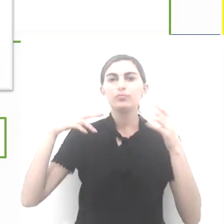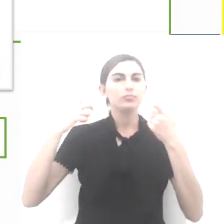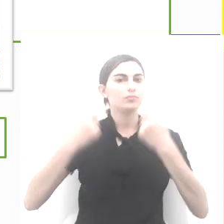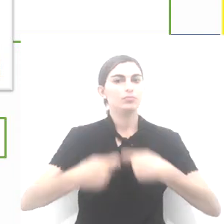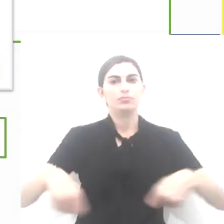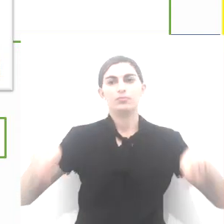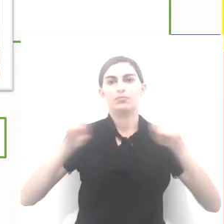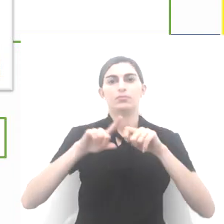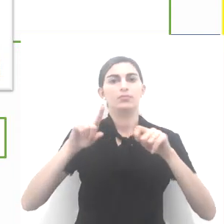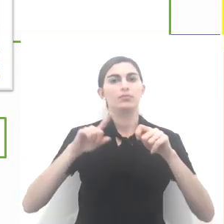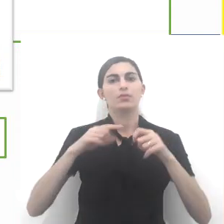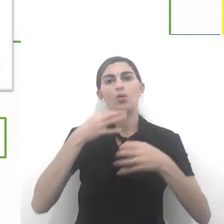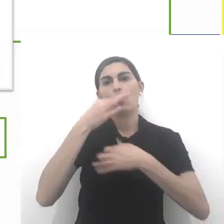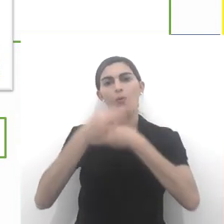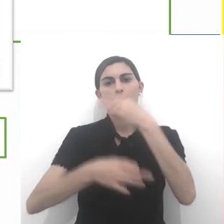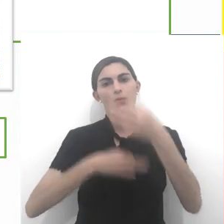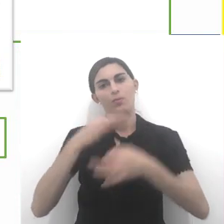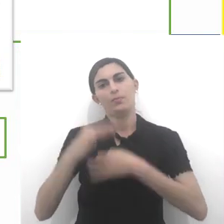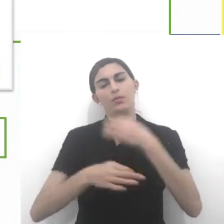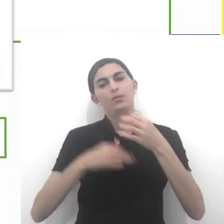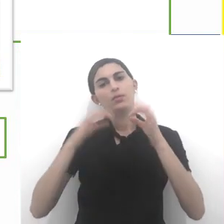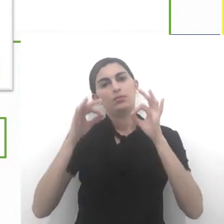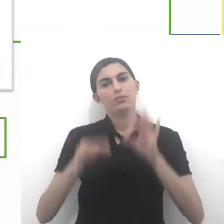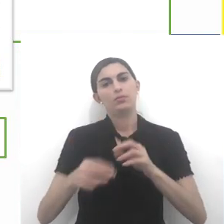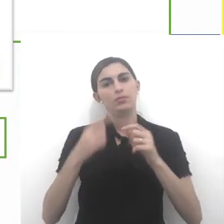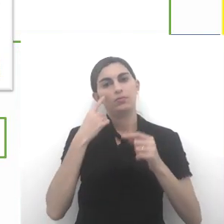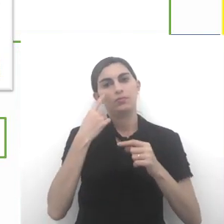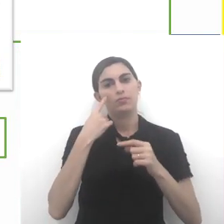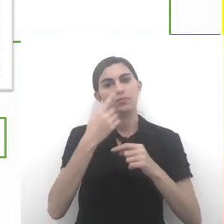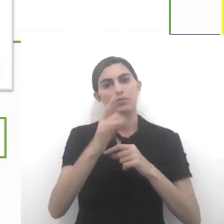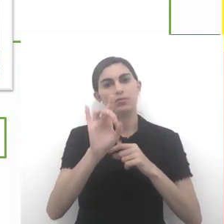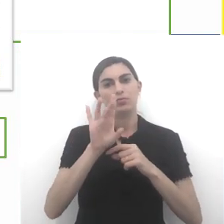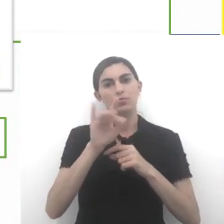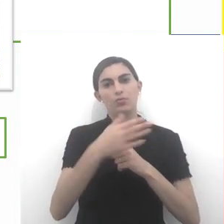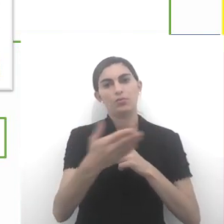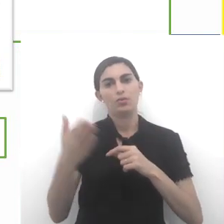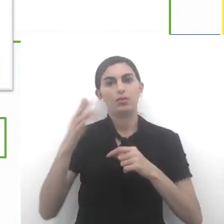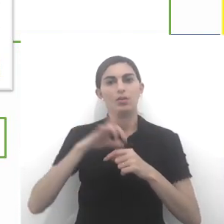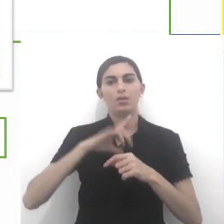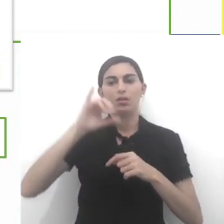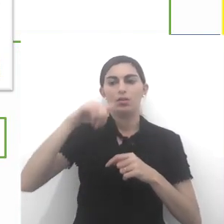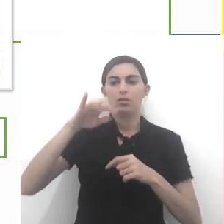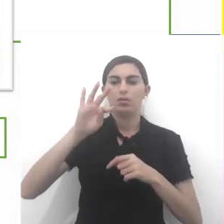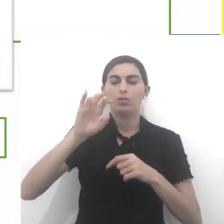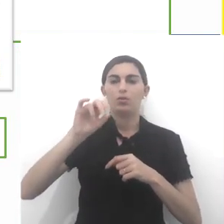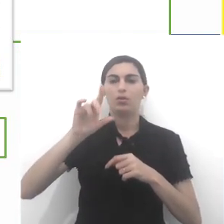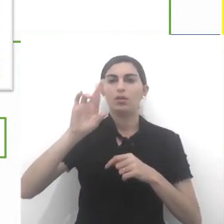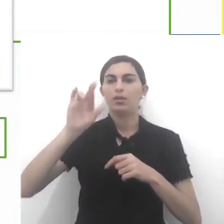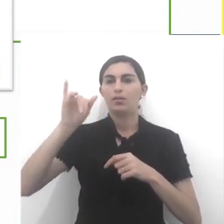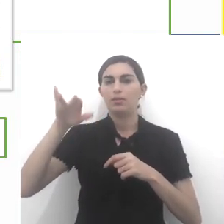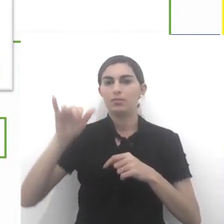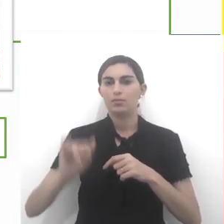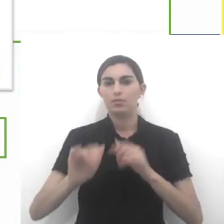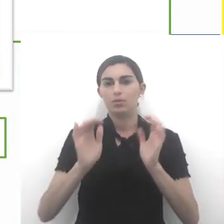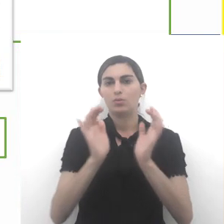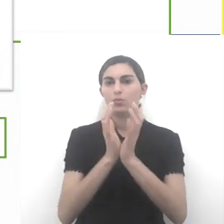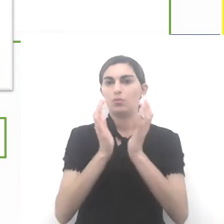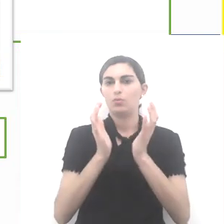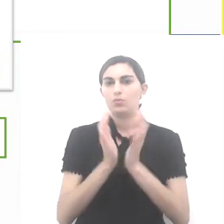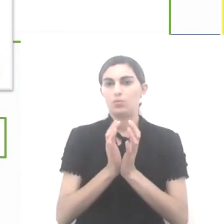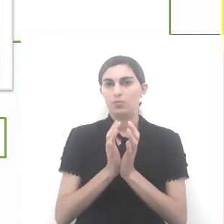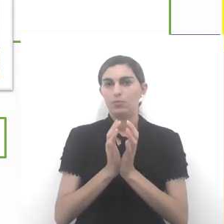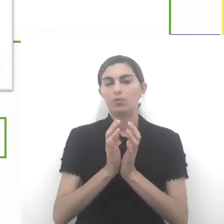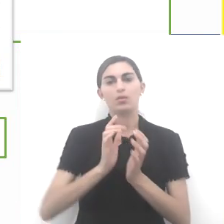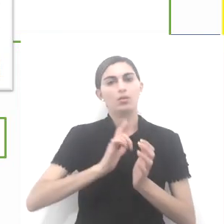nem há necessidade de comentar, certo? Porque, veja só que há uma intolerância de um